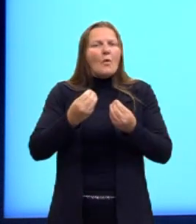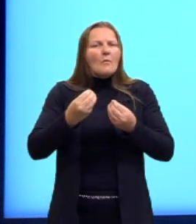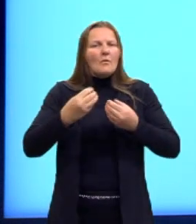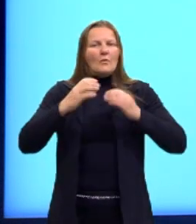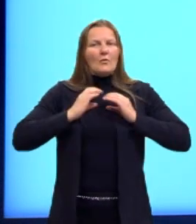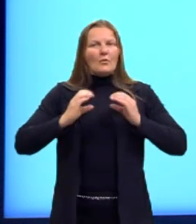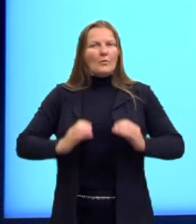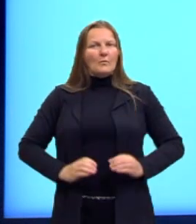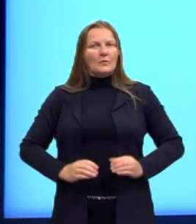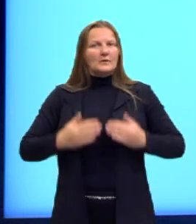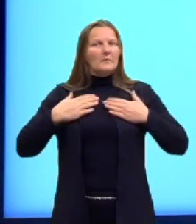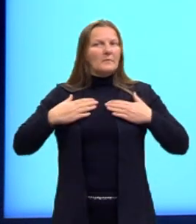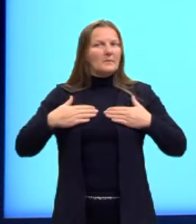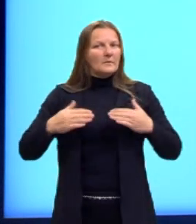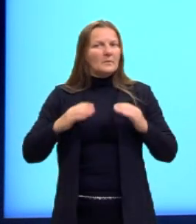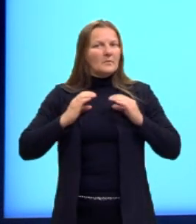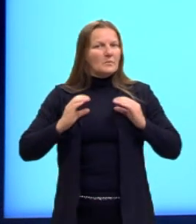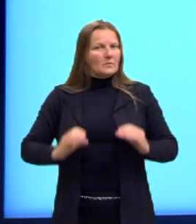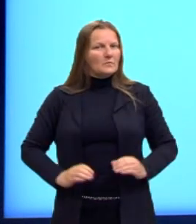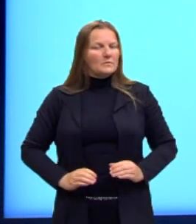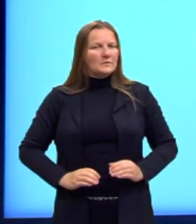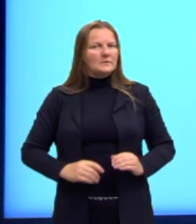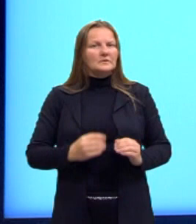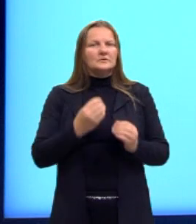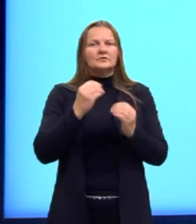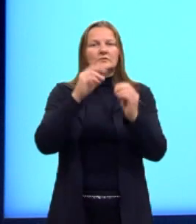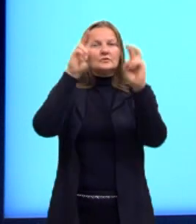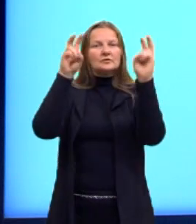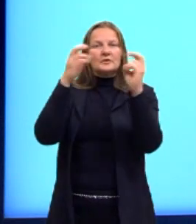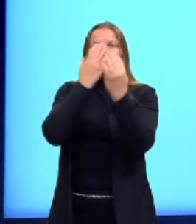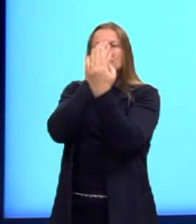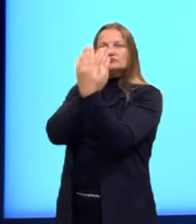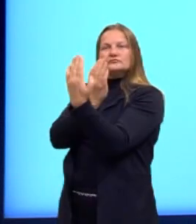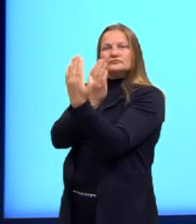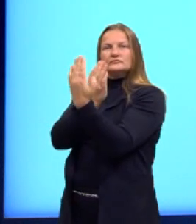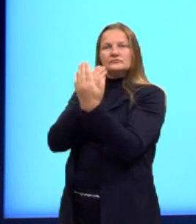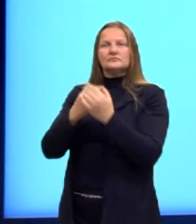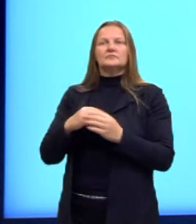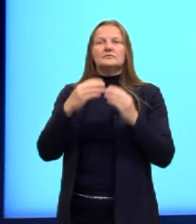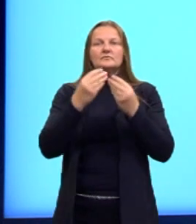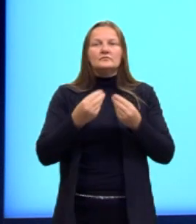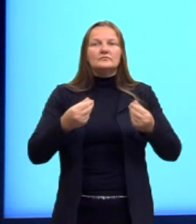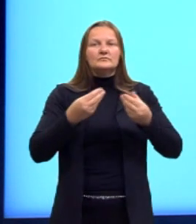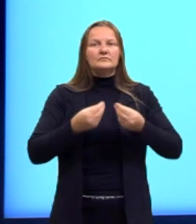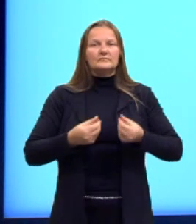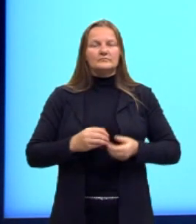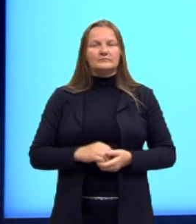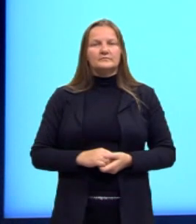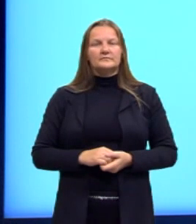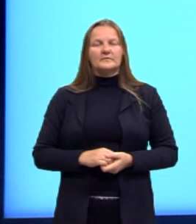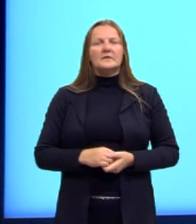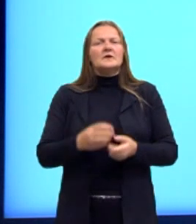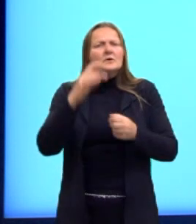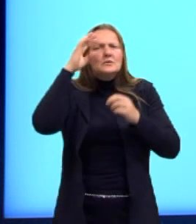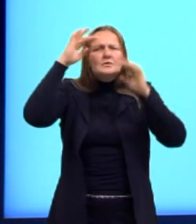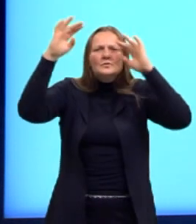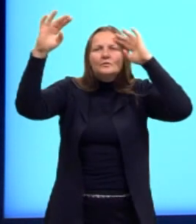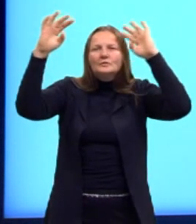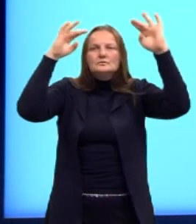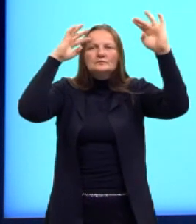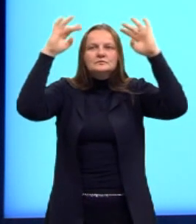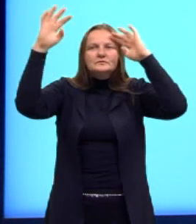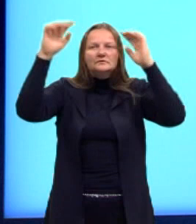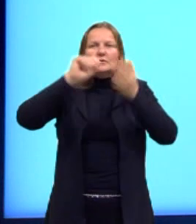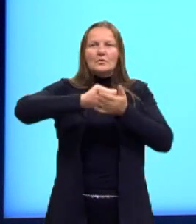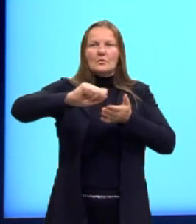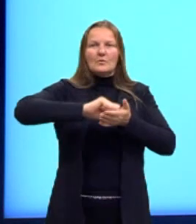que a gente tem diante de temas sensíveis. A inspiração do autor